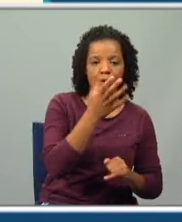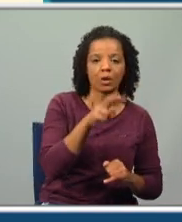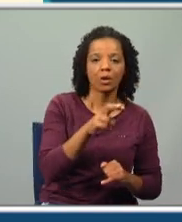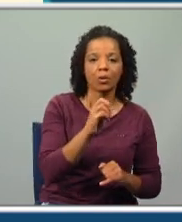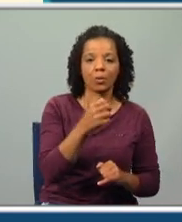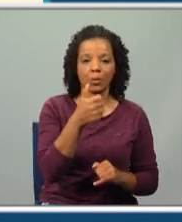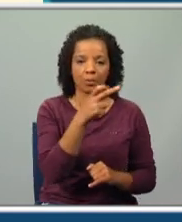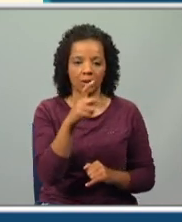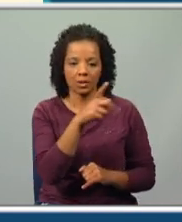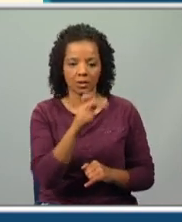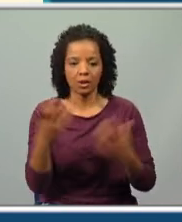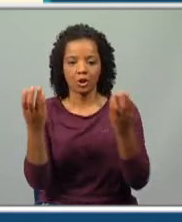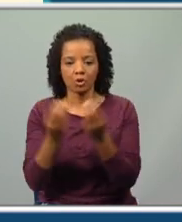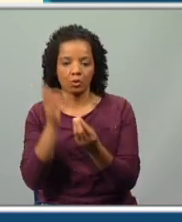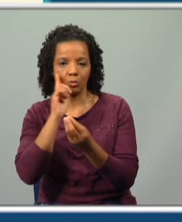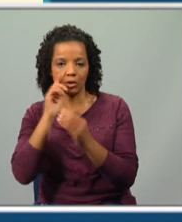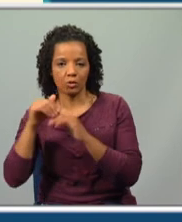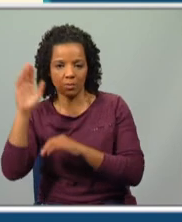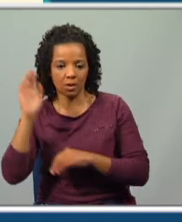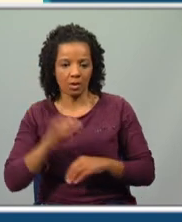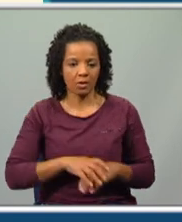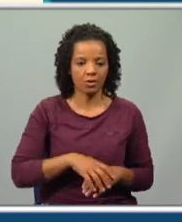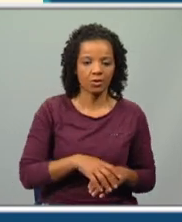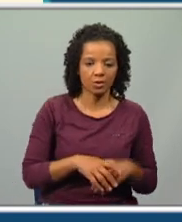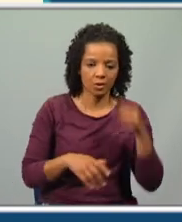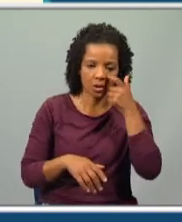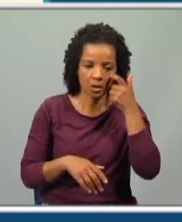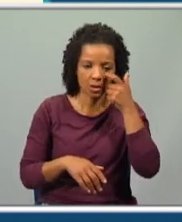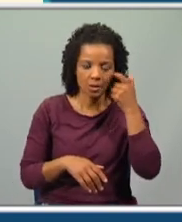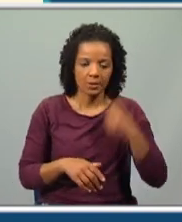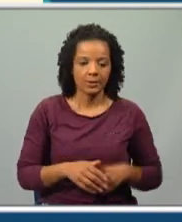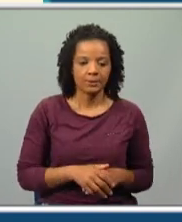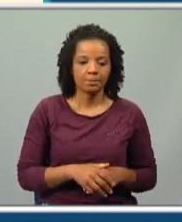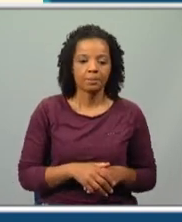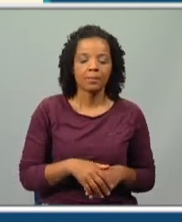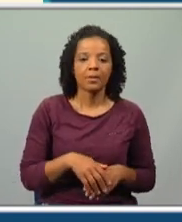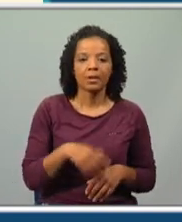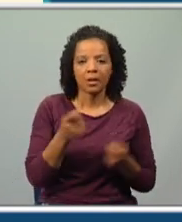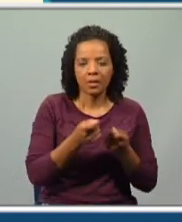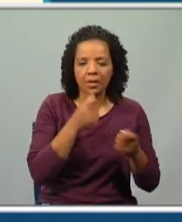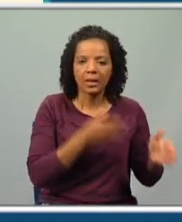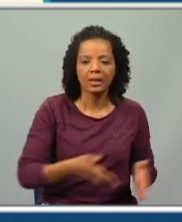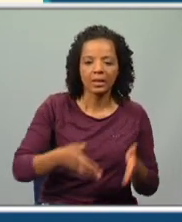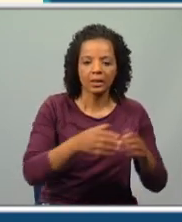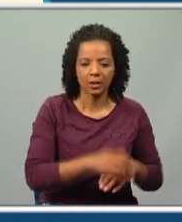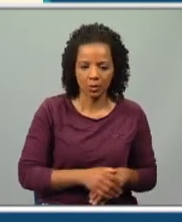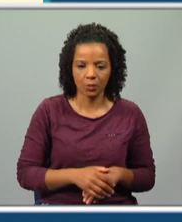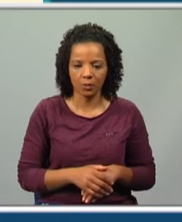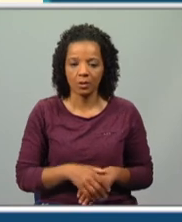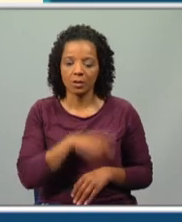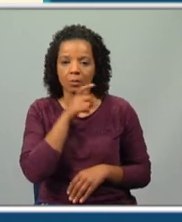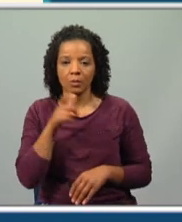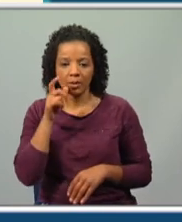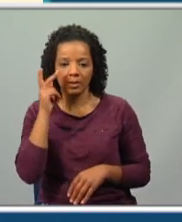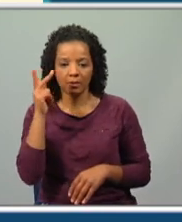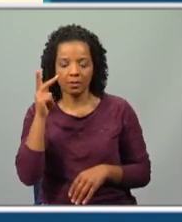nobreza, era junto dos mais importantes, a fina flor da nobreza. À beira de um grande rio, ante a promessa de